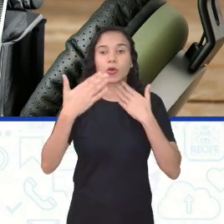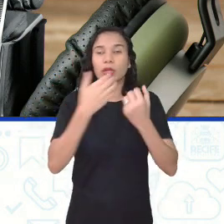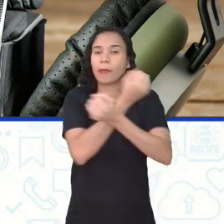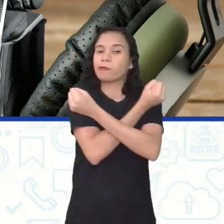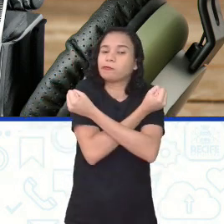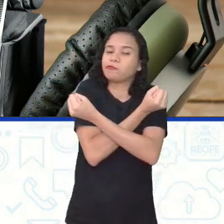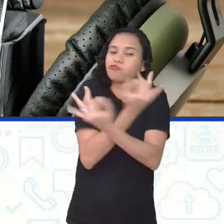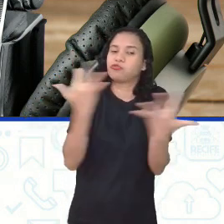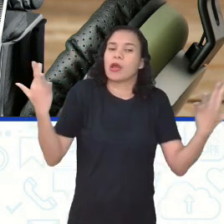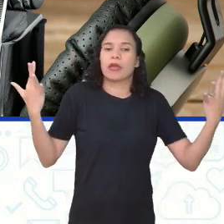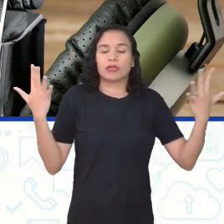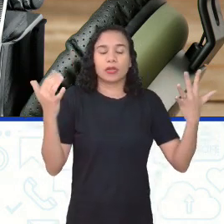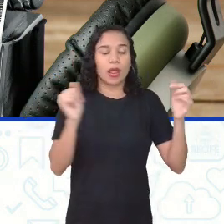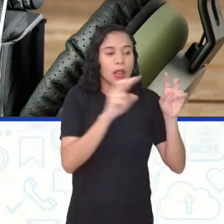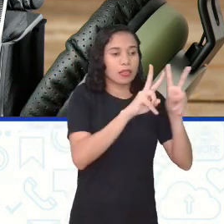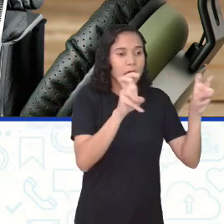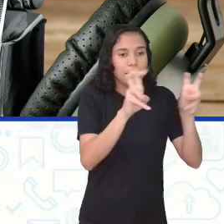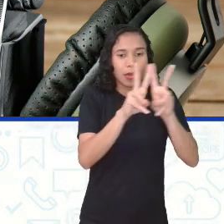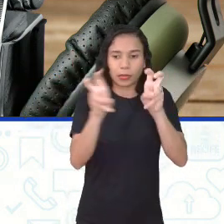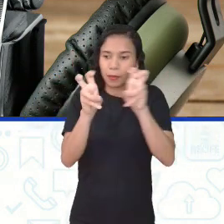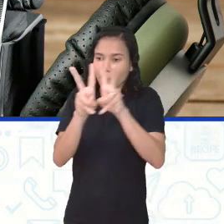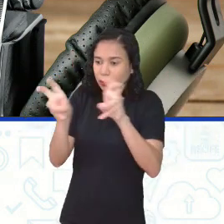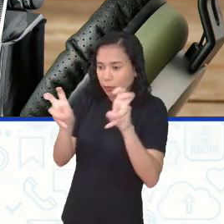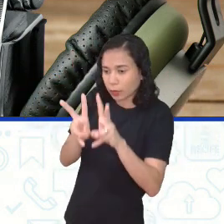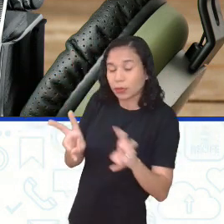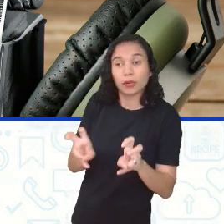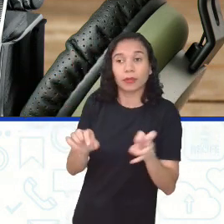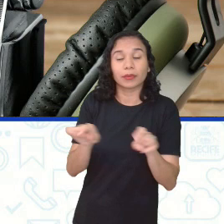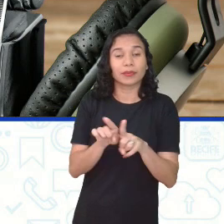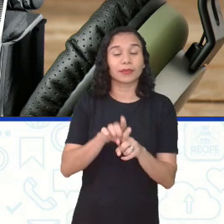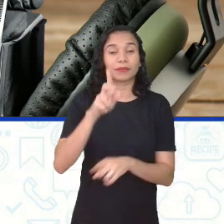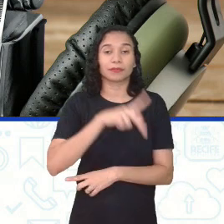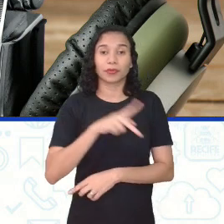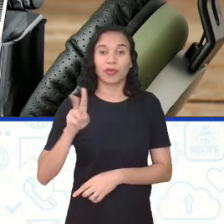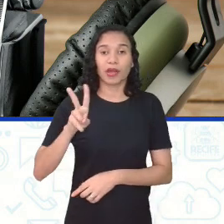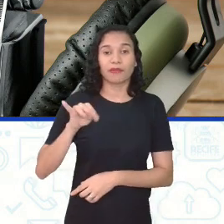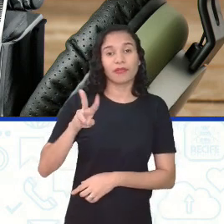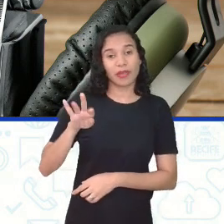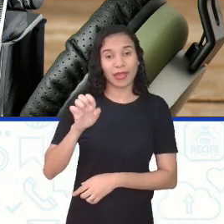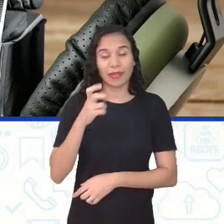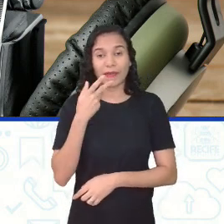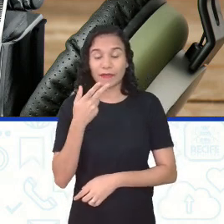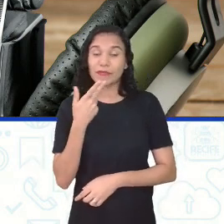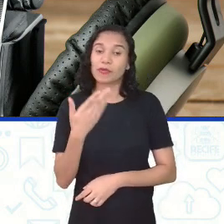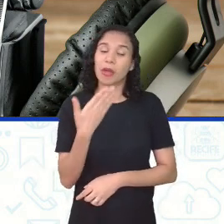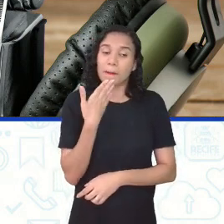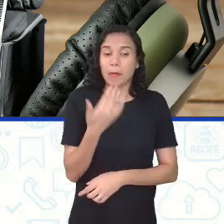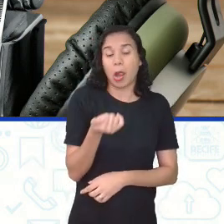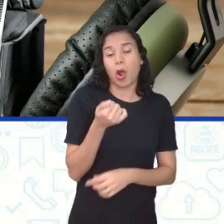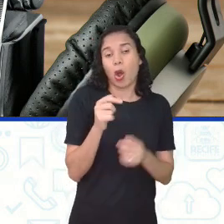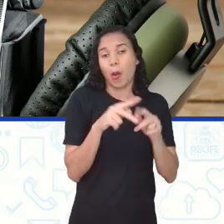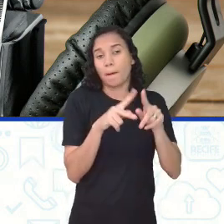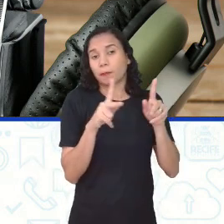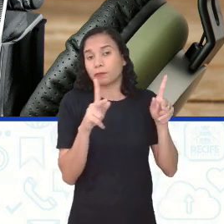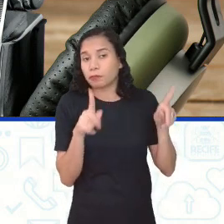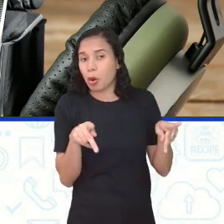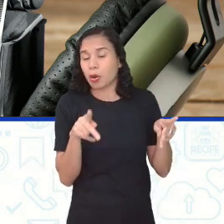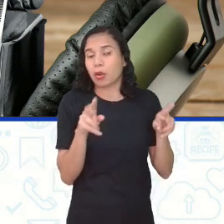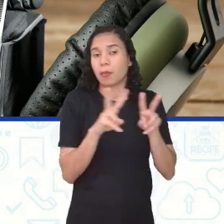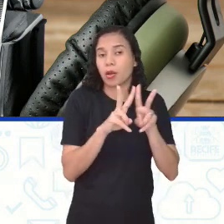diversificado de opções para os ouvintes, como a professora Viviane, que diz que prefere programas sobre